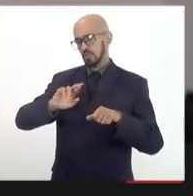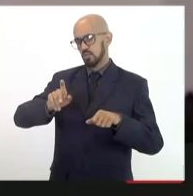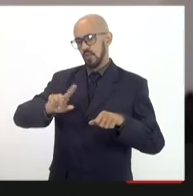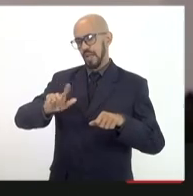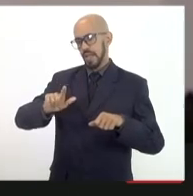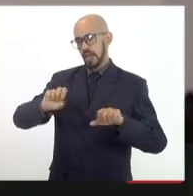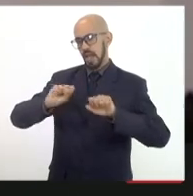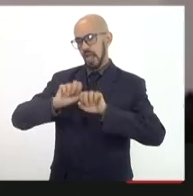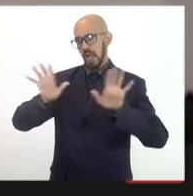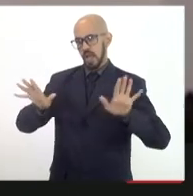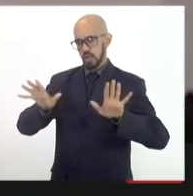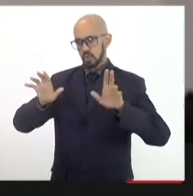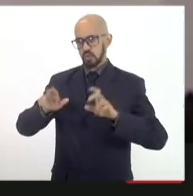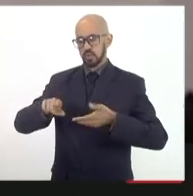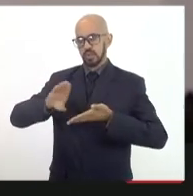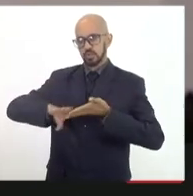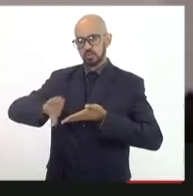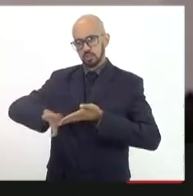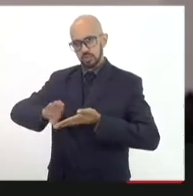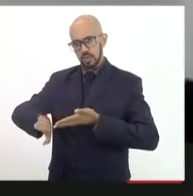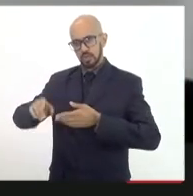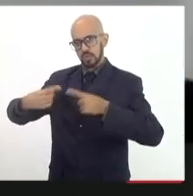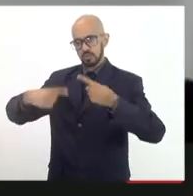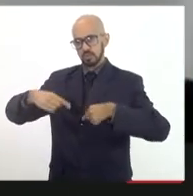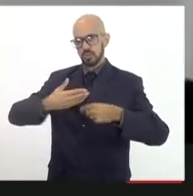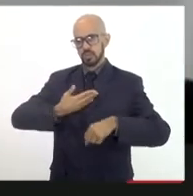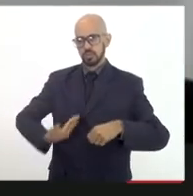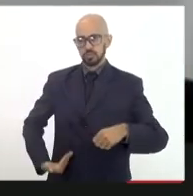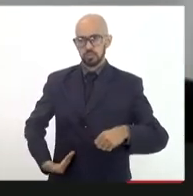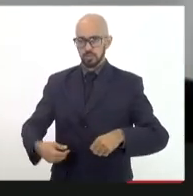aplicação no custeio das políticas públicas, por isso que eu...